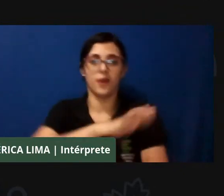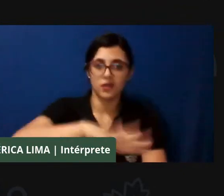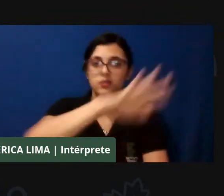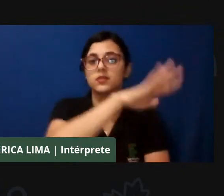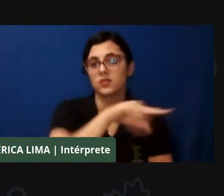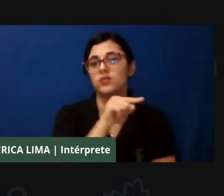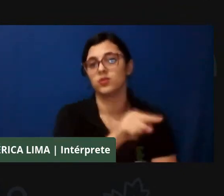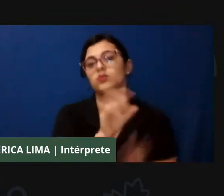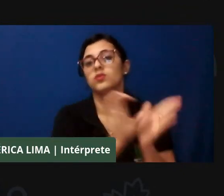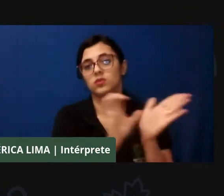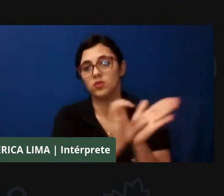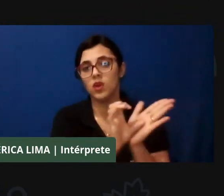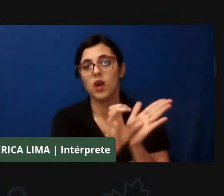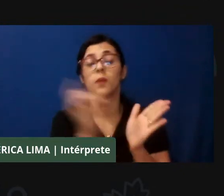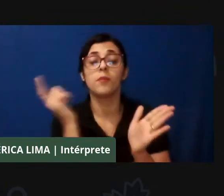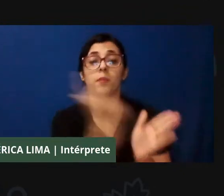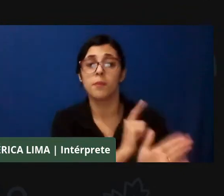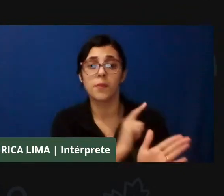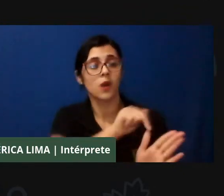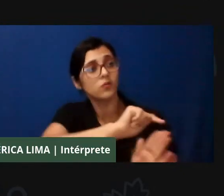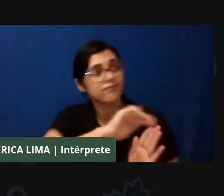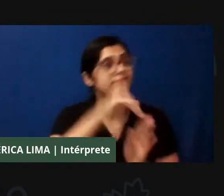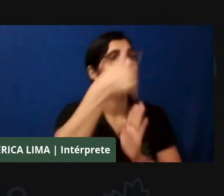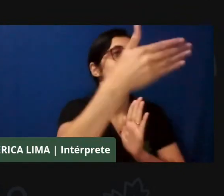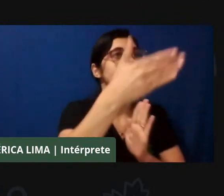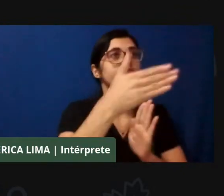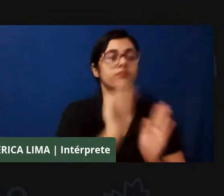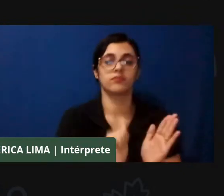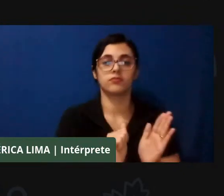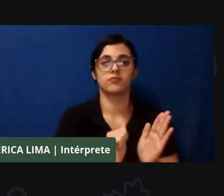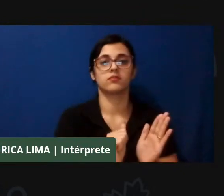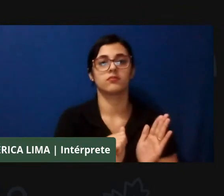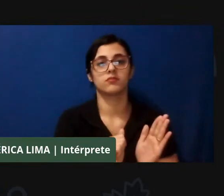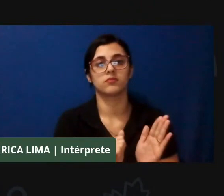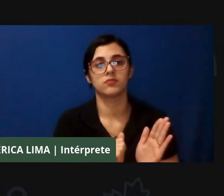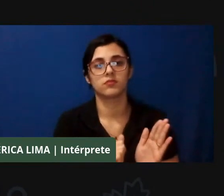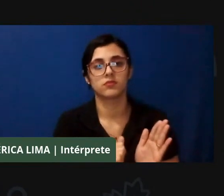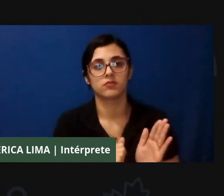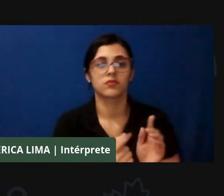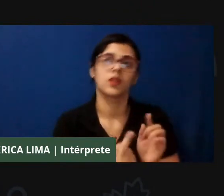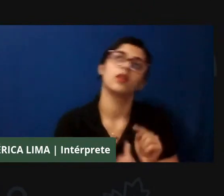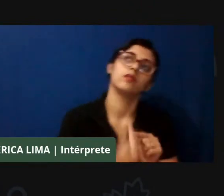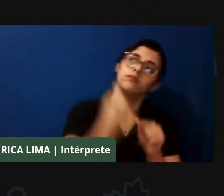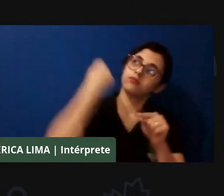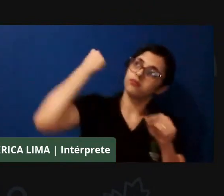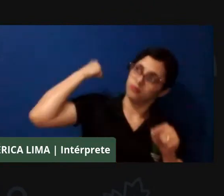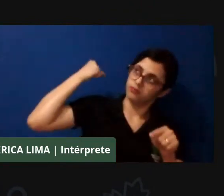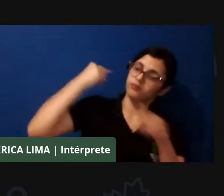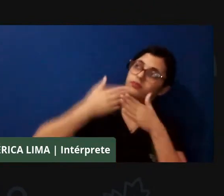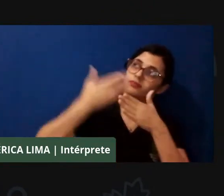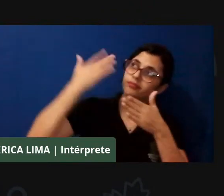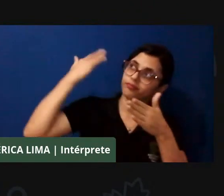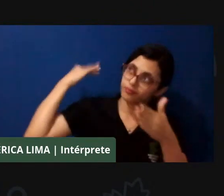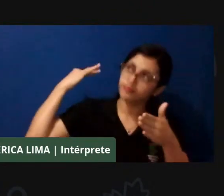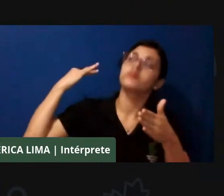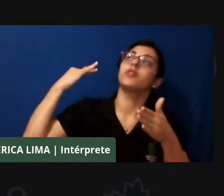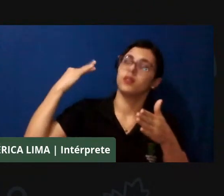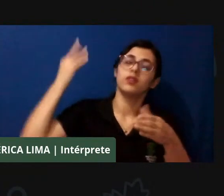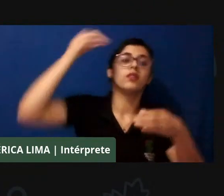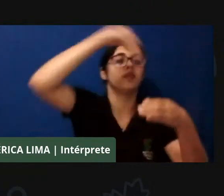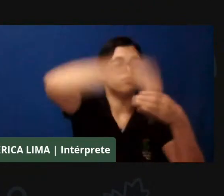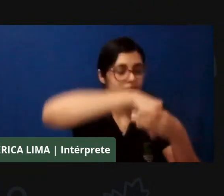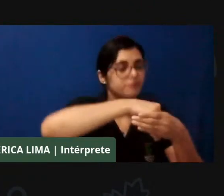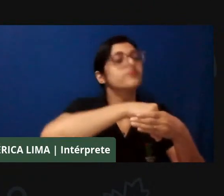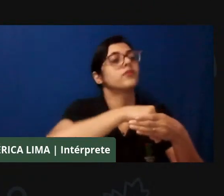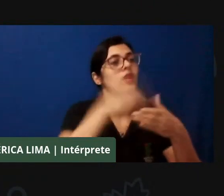para além do território levar essas demandas ancestralmente pensadas pelos nossos mais velhos que